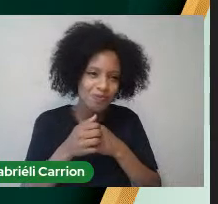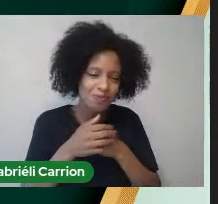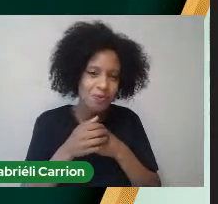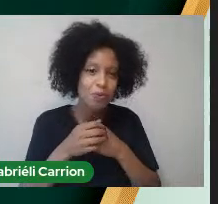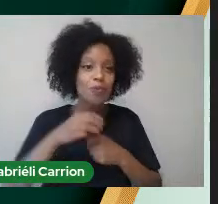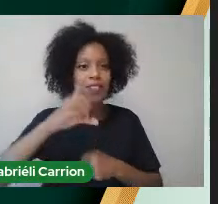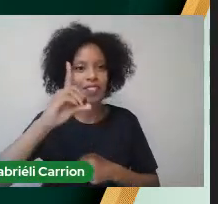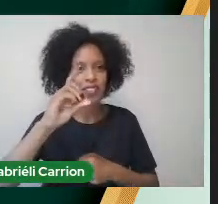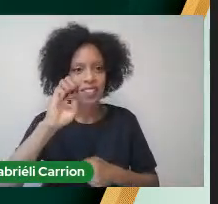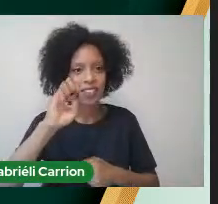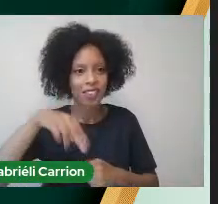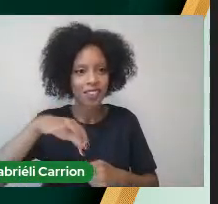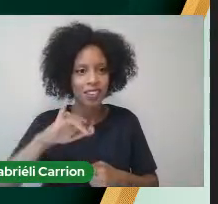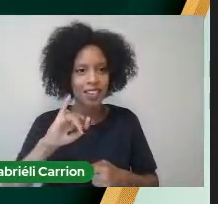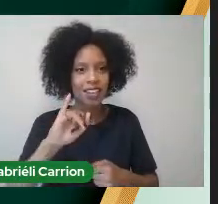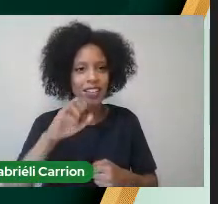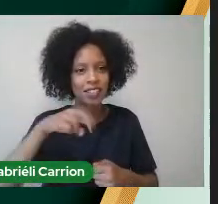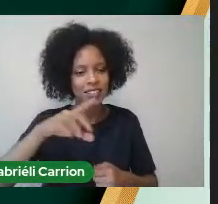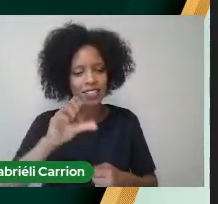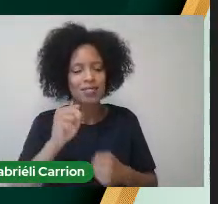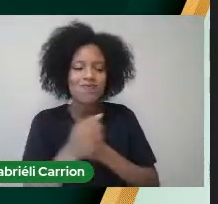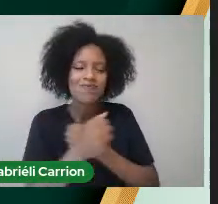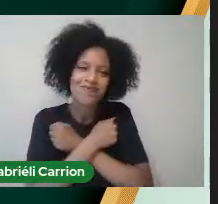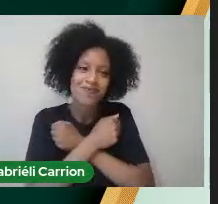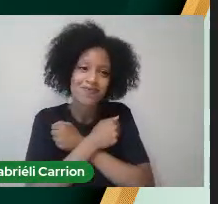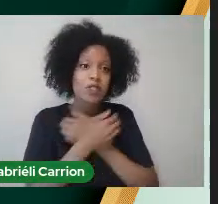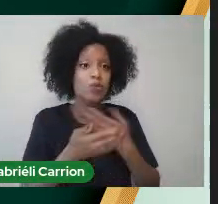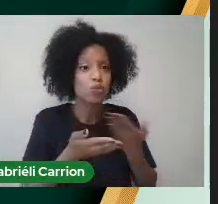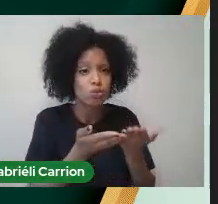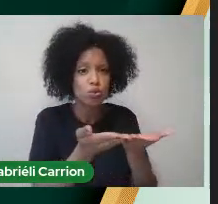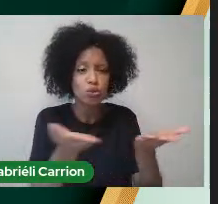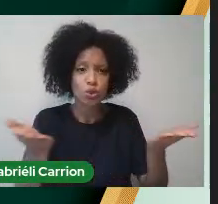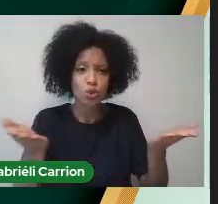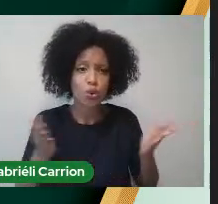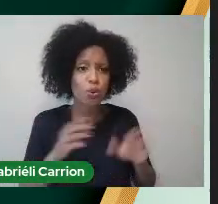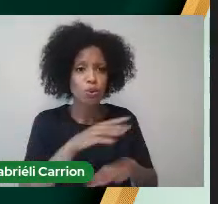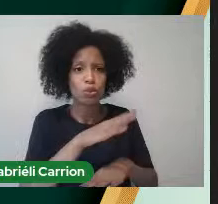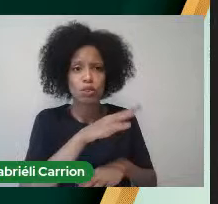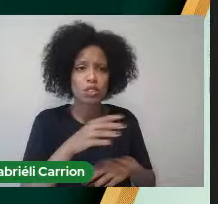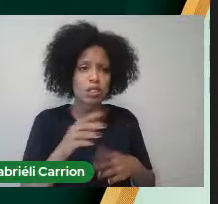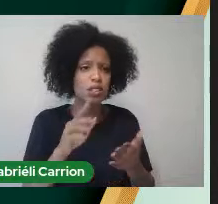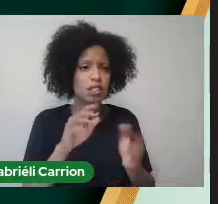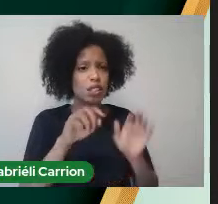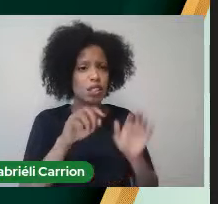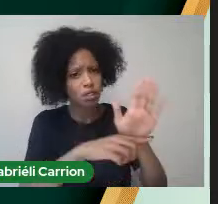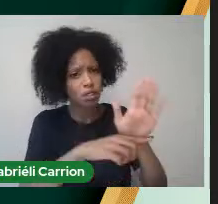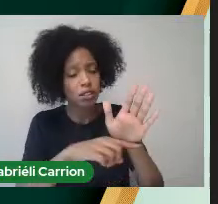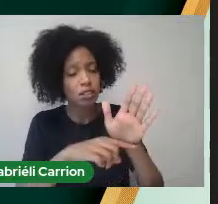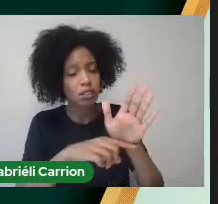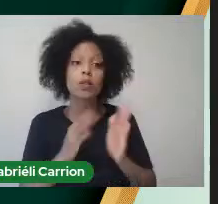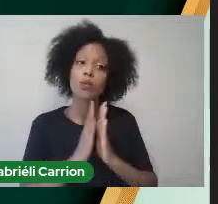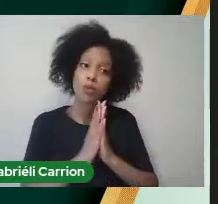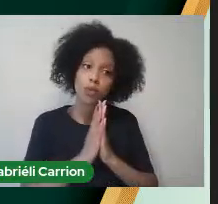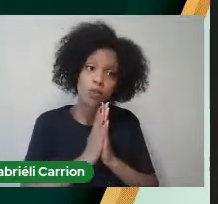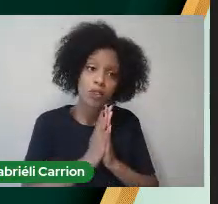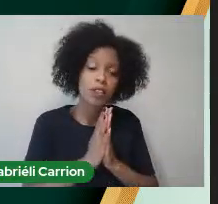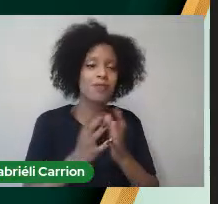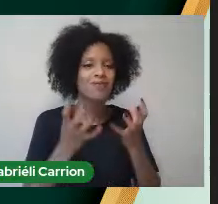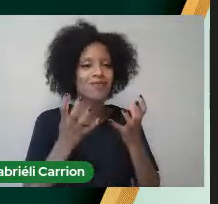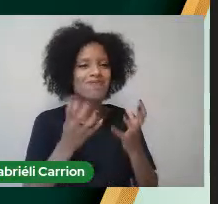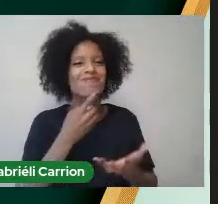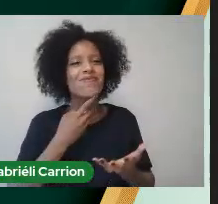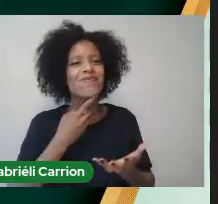E de todos Os que se Envolveram Na formação De vocês Peço Para vocês Que continuem Os